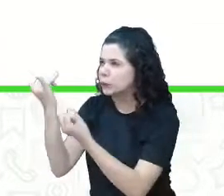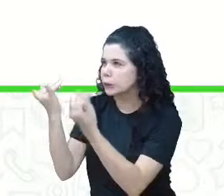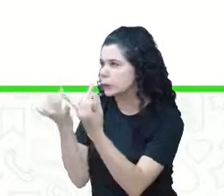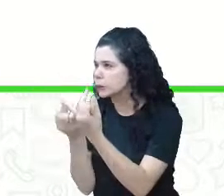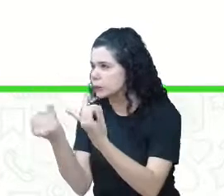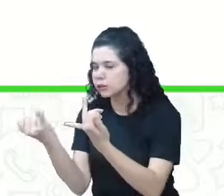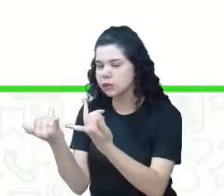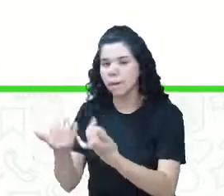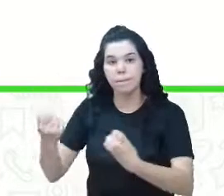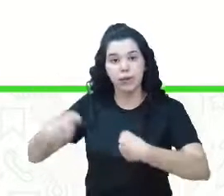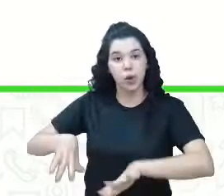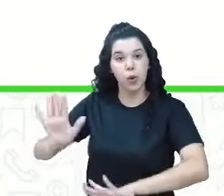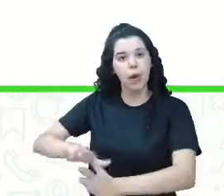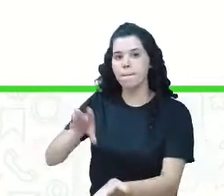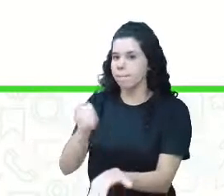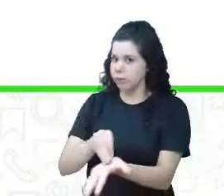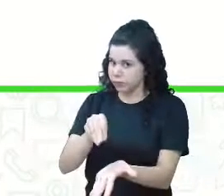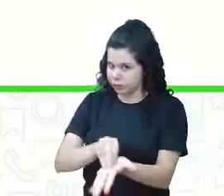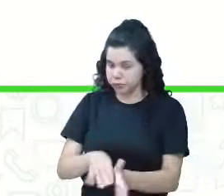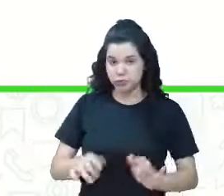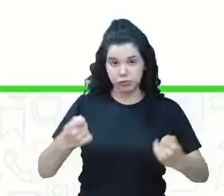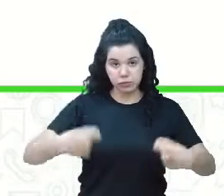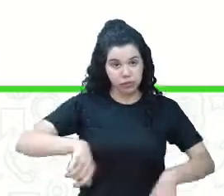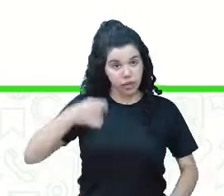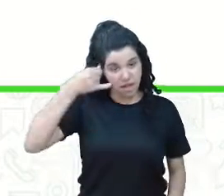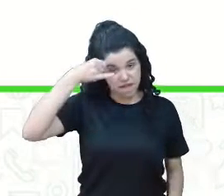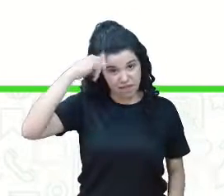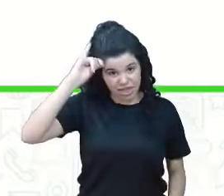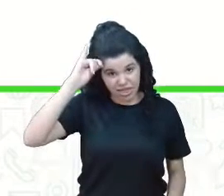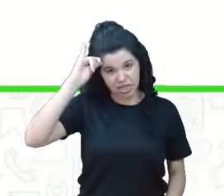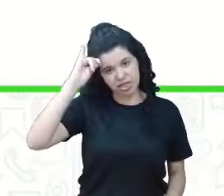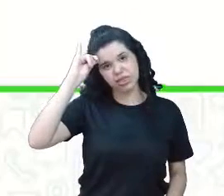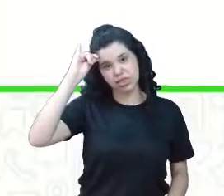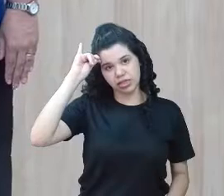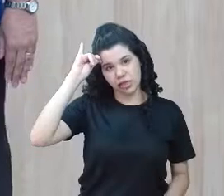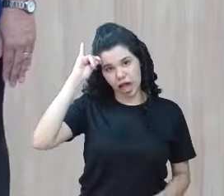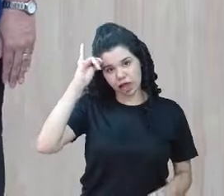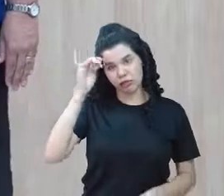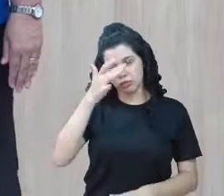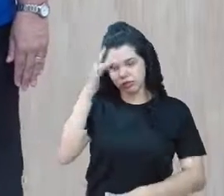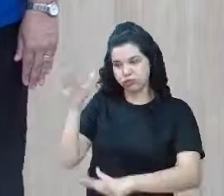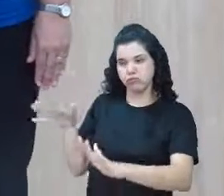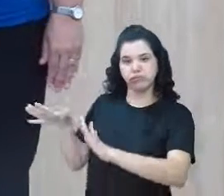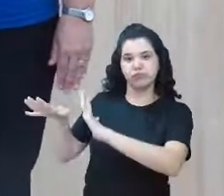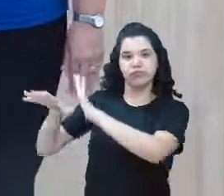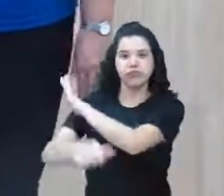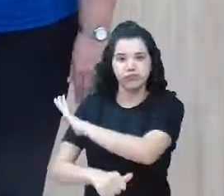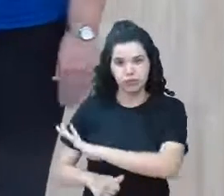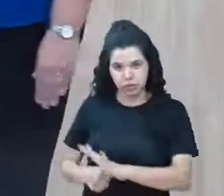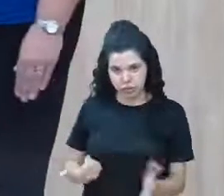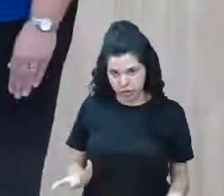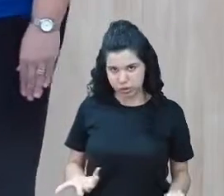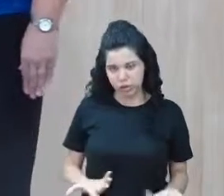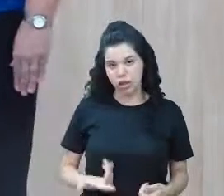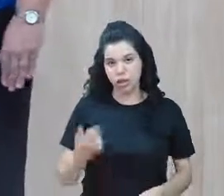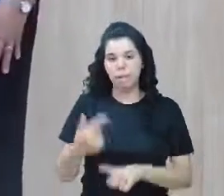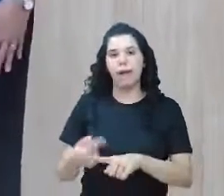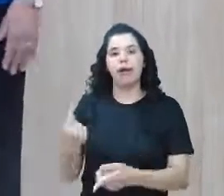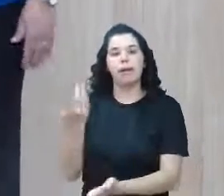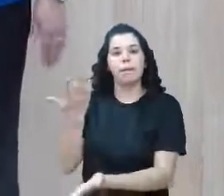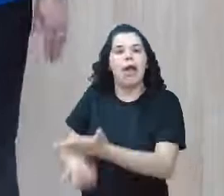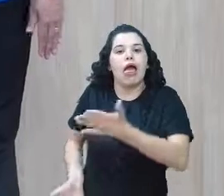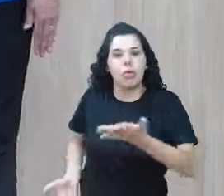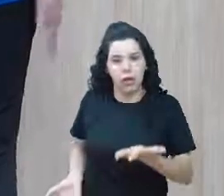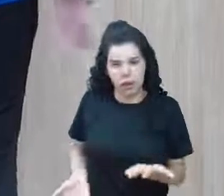deixar faltar. Evitar perdas e roubos. Olha só, quem trabalha